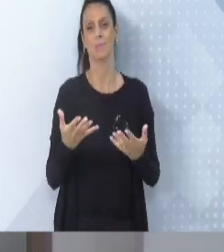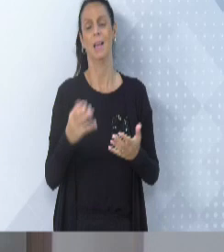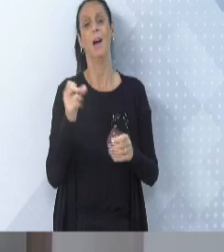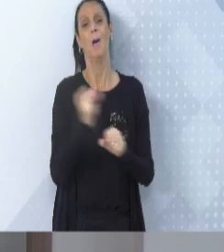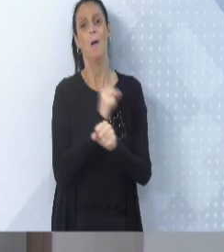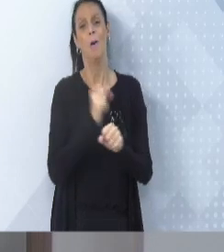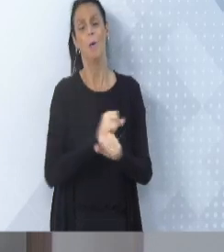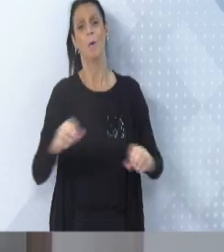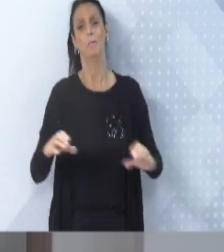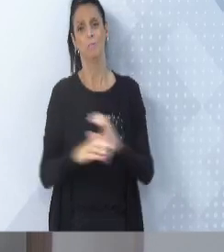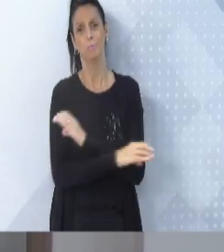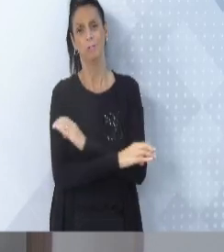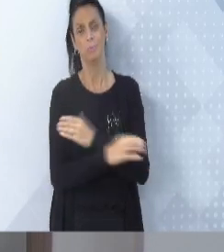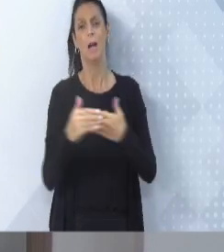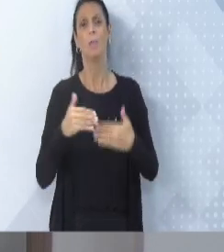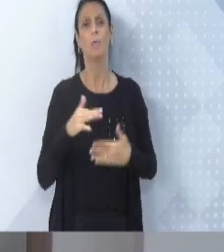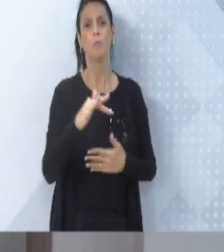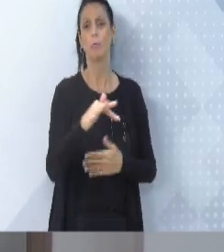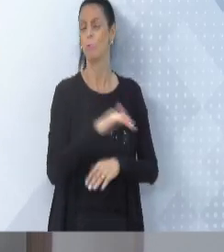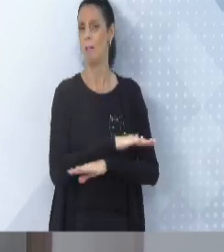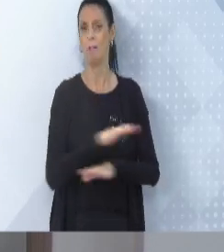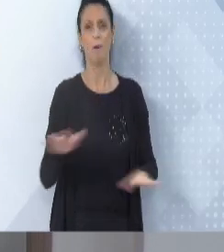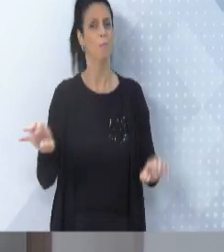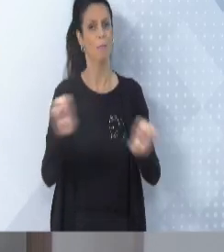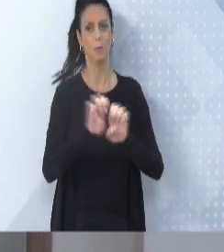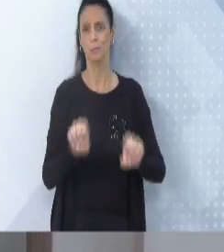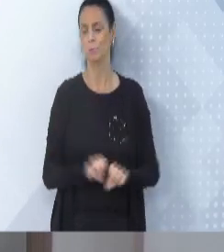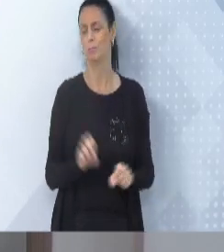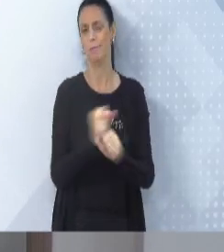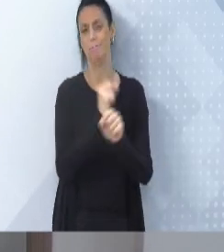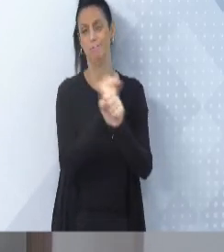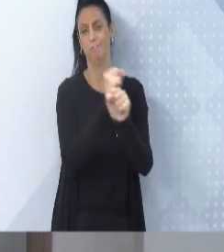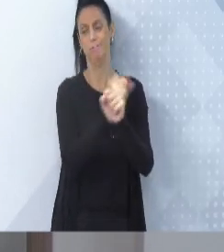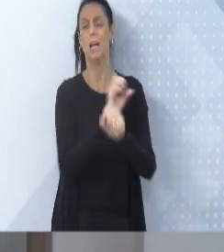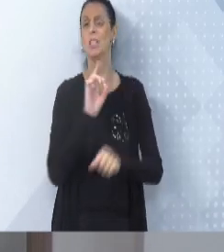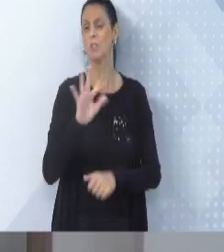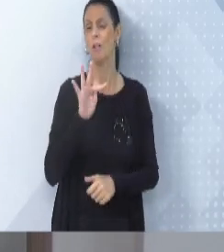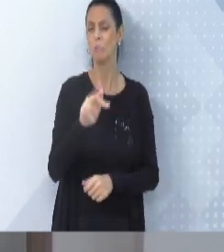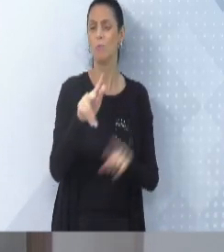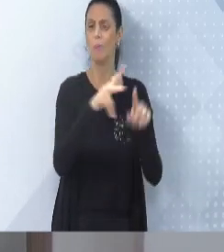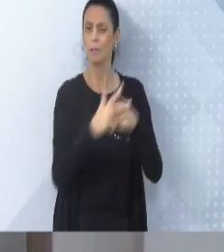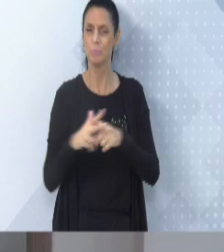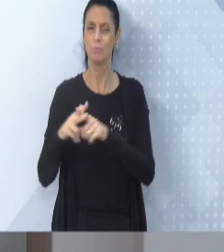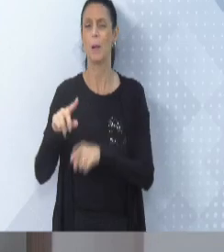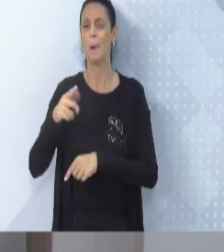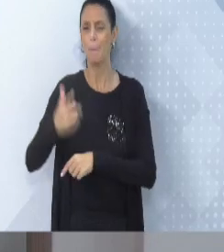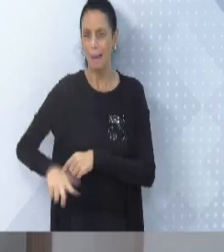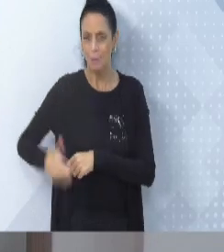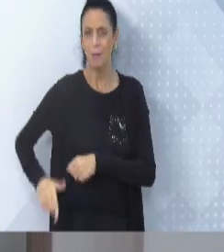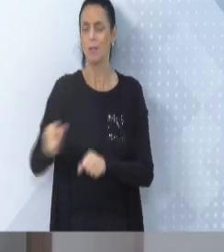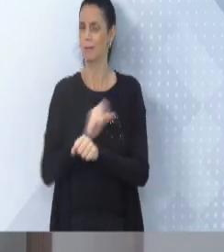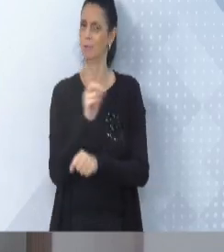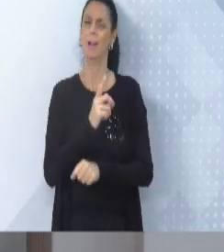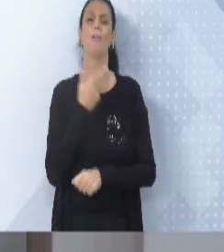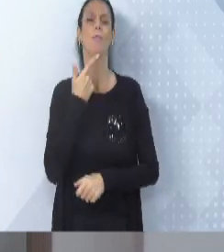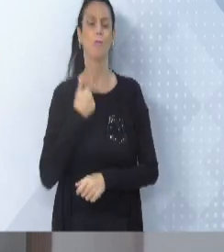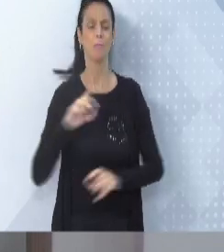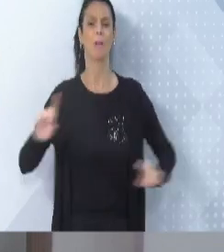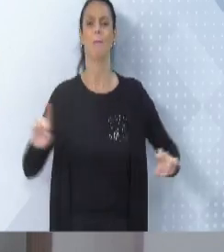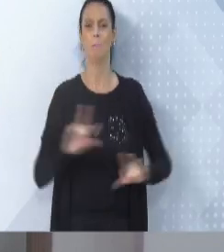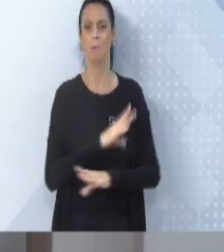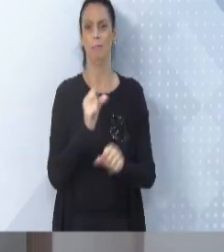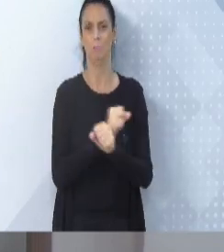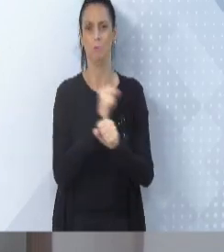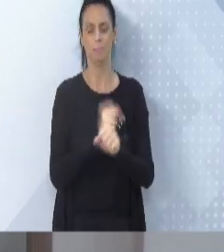nós não termos mais nada para fazer da estrutura física desse hospital, a não ser depois a manutenção, para ver um hospital que veio para